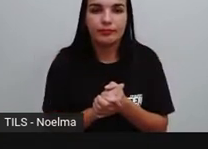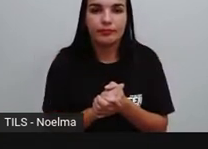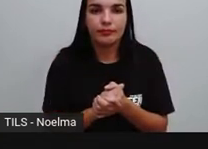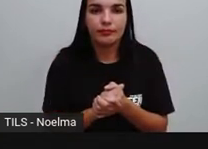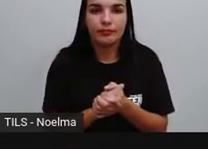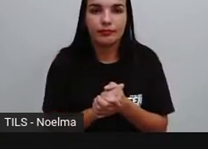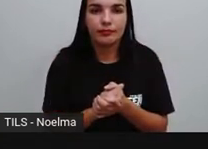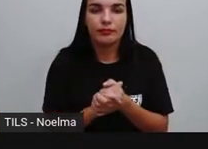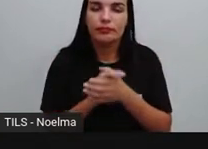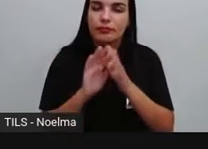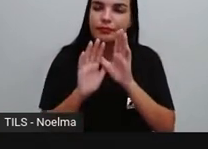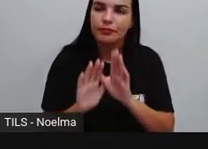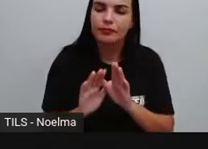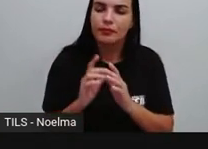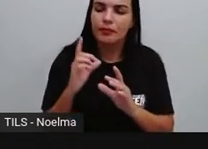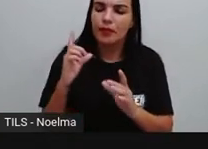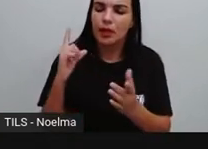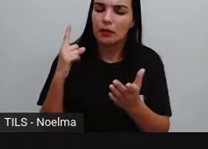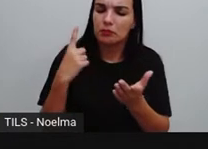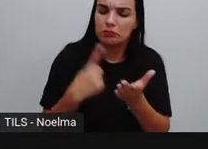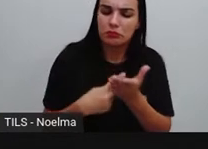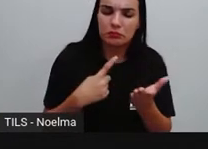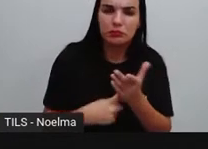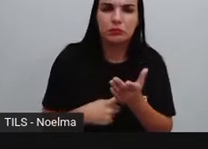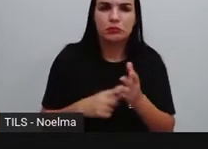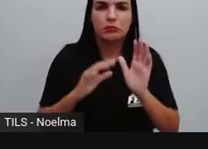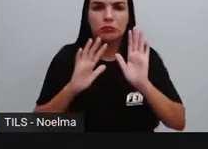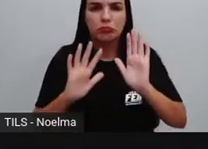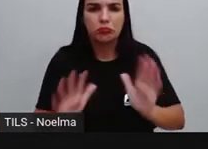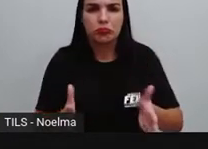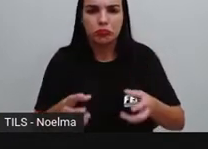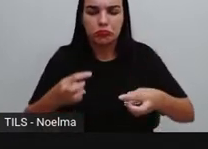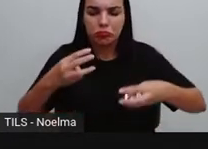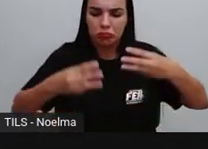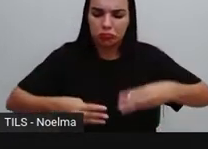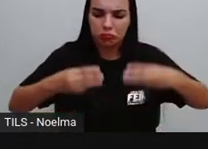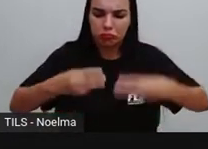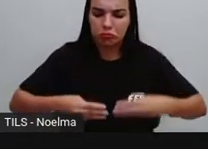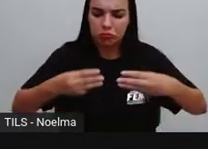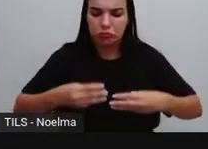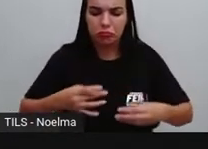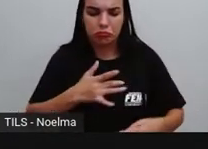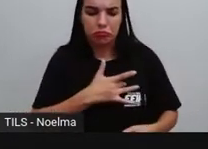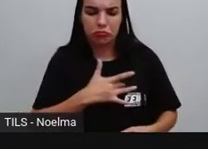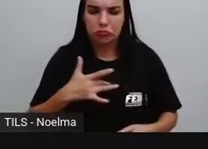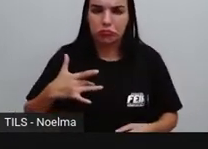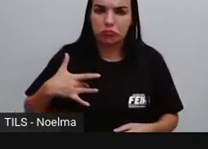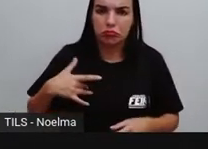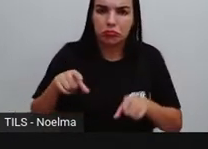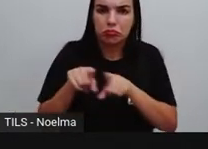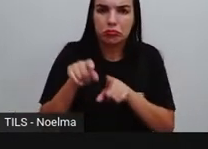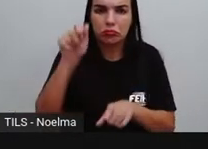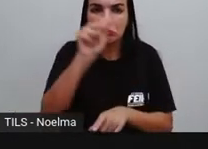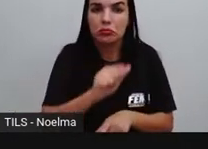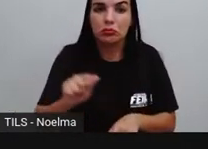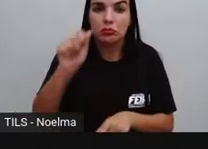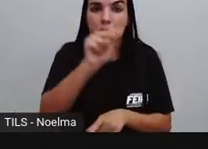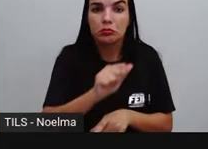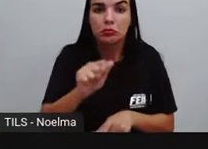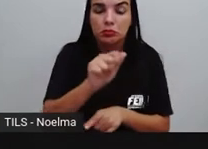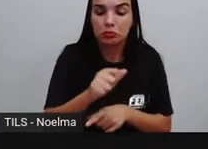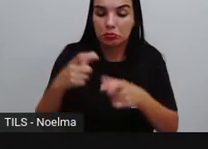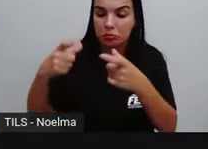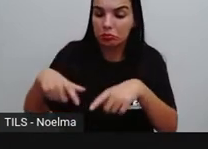No acordo estabelecido entre o Ministério da Saúde e as associações do